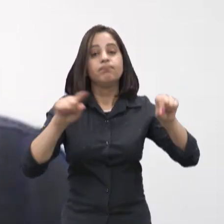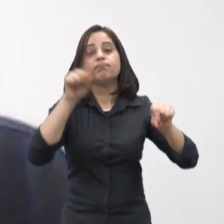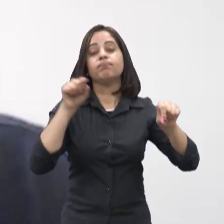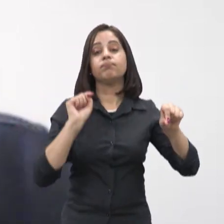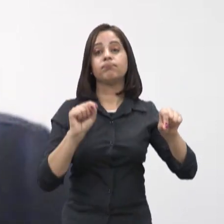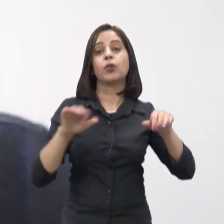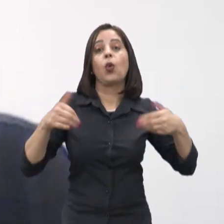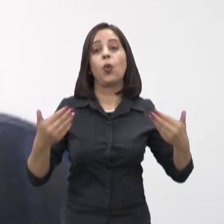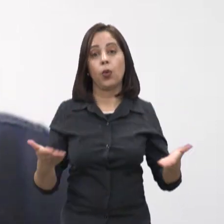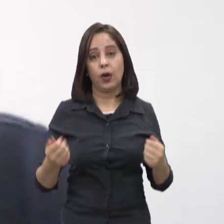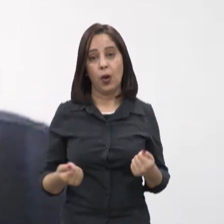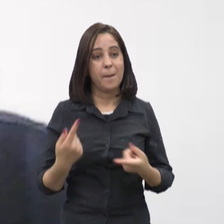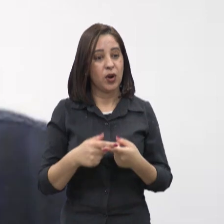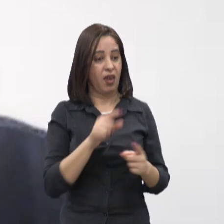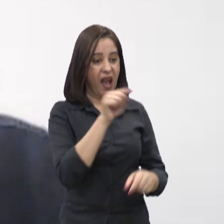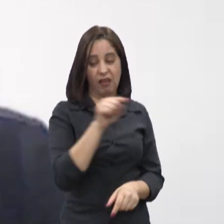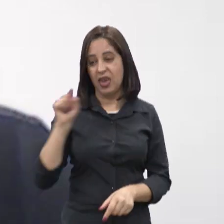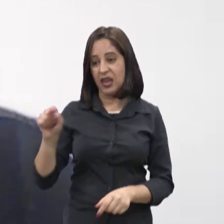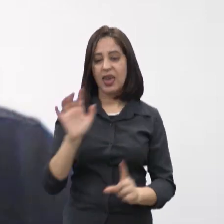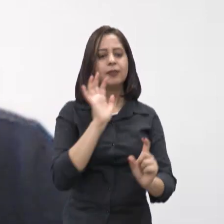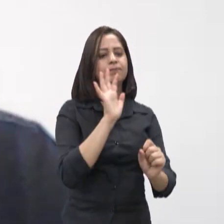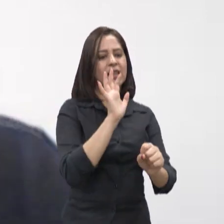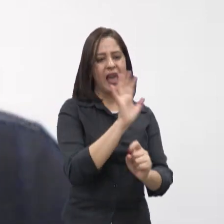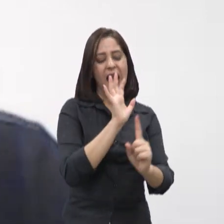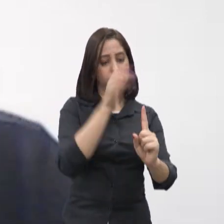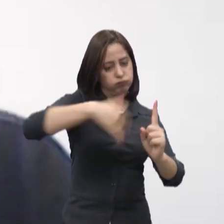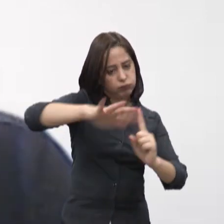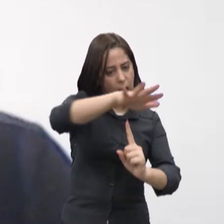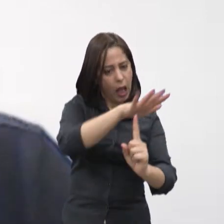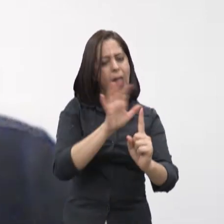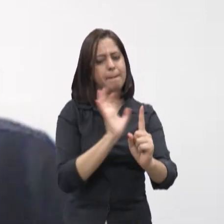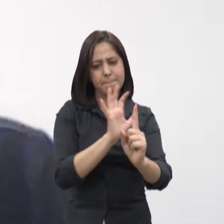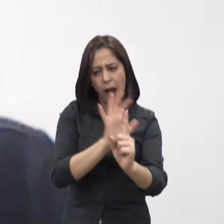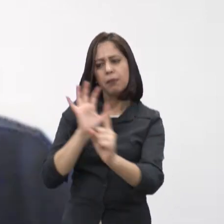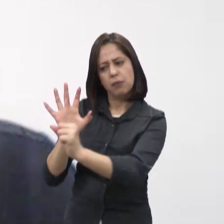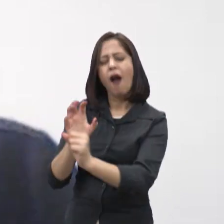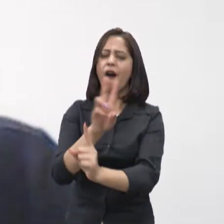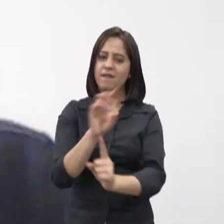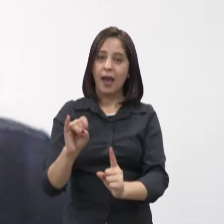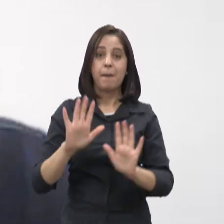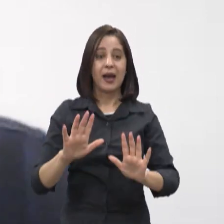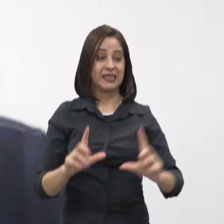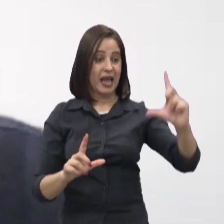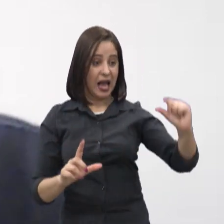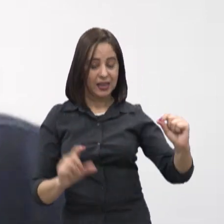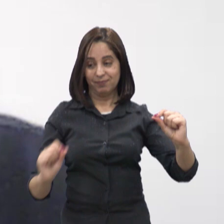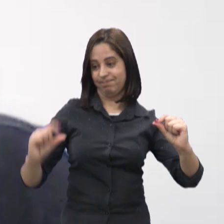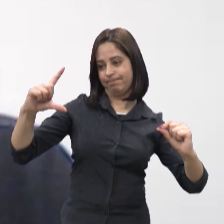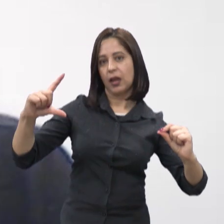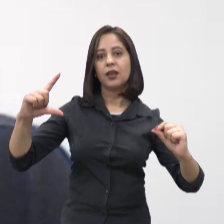energia têm impactos ambientais, mas muitas das energias renováveis, esses impactos ambientais, eles são mitigados.